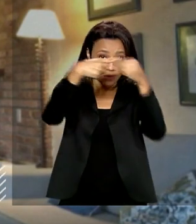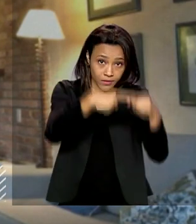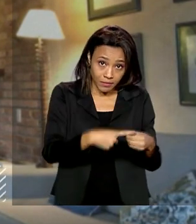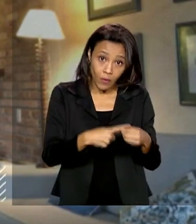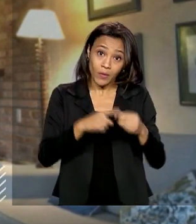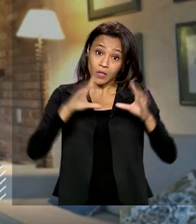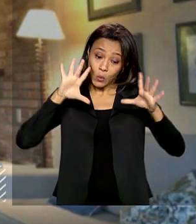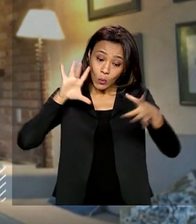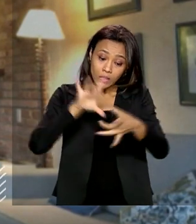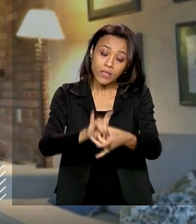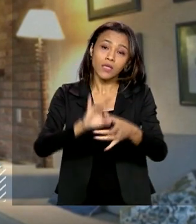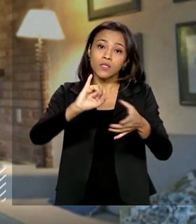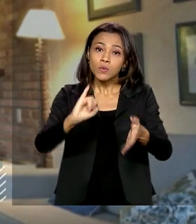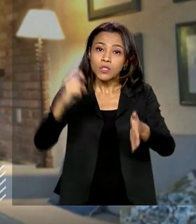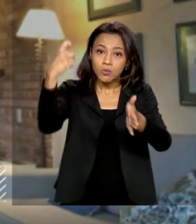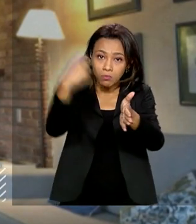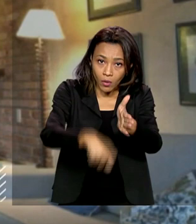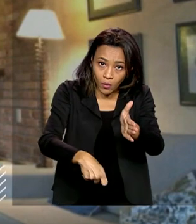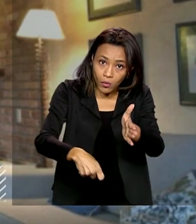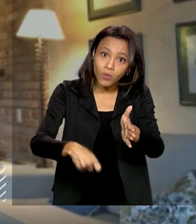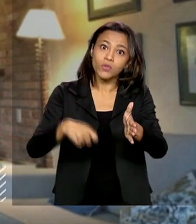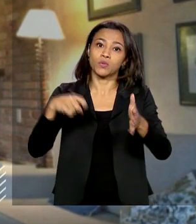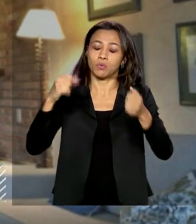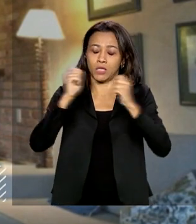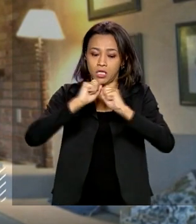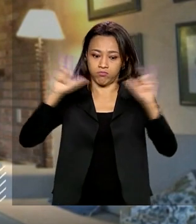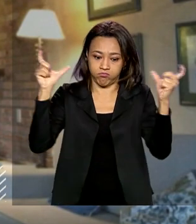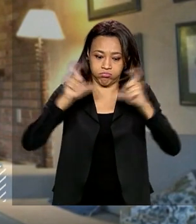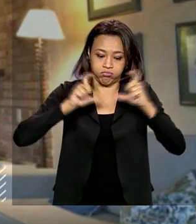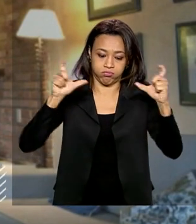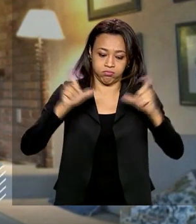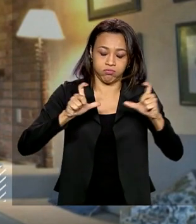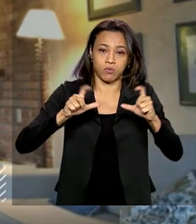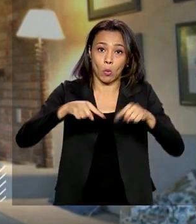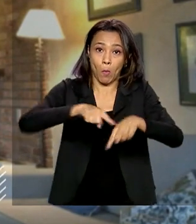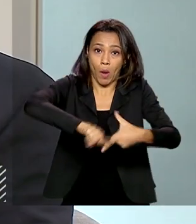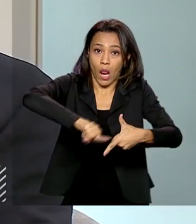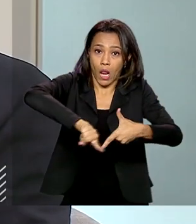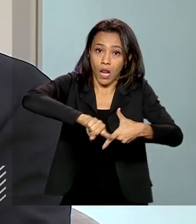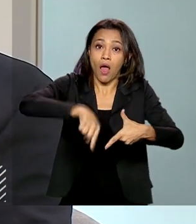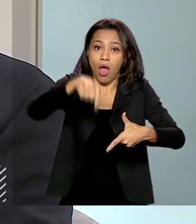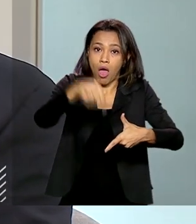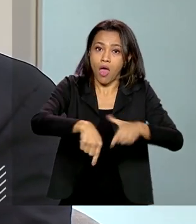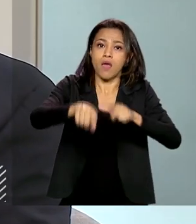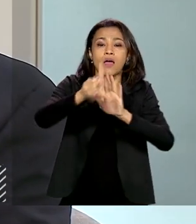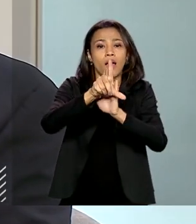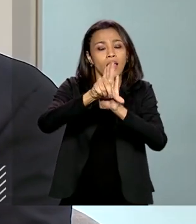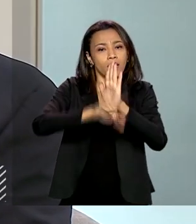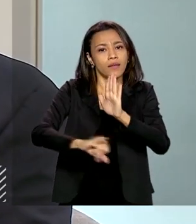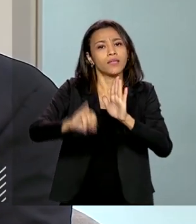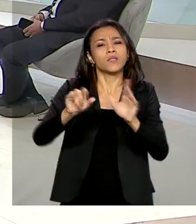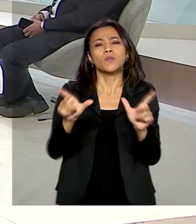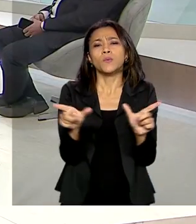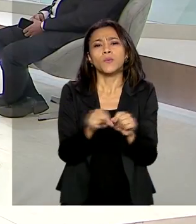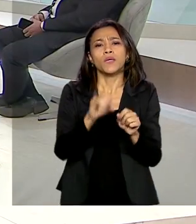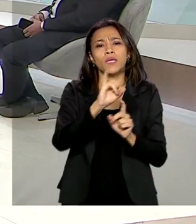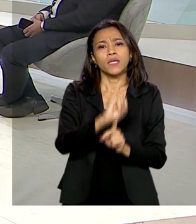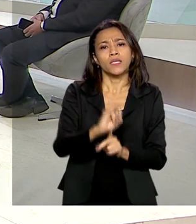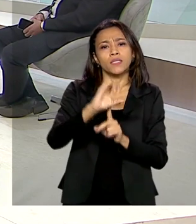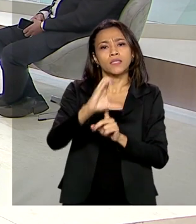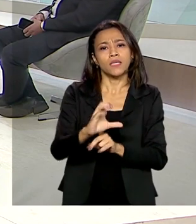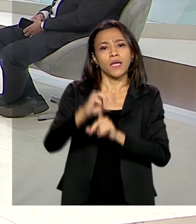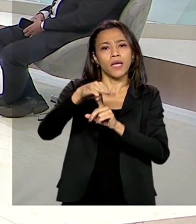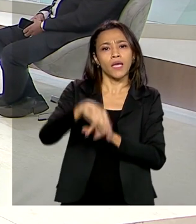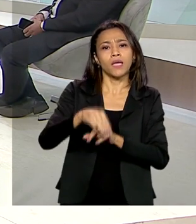de tributo, o manicômio tributário está localizado na legislação do ICMS, que